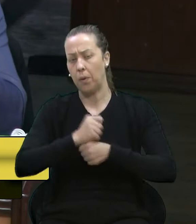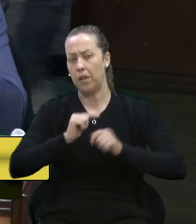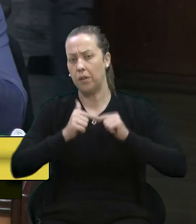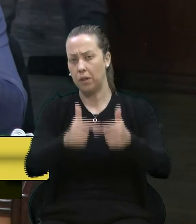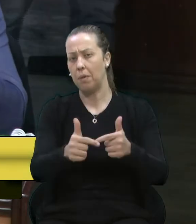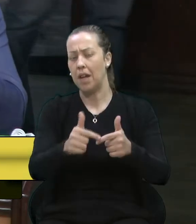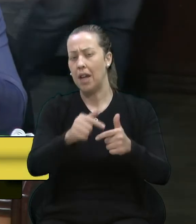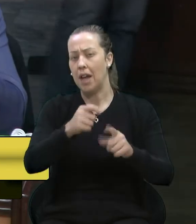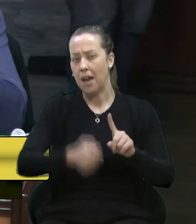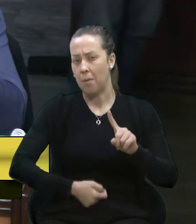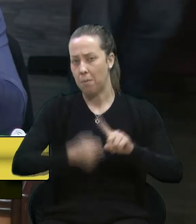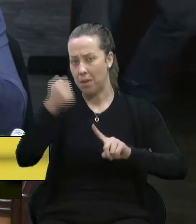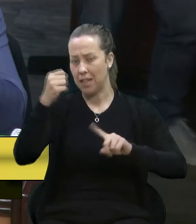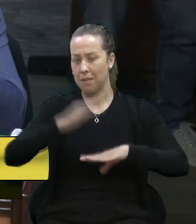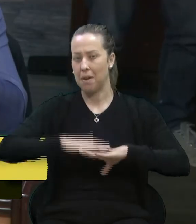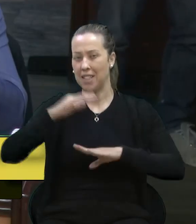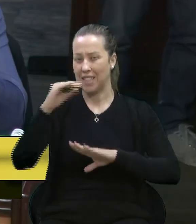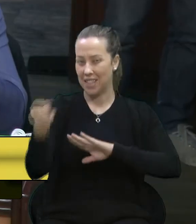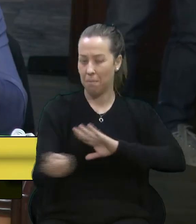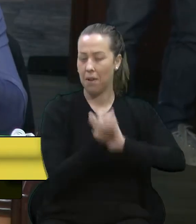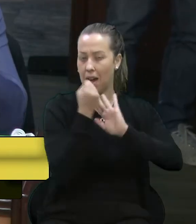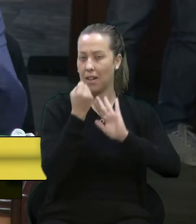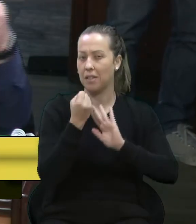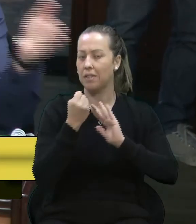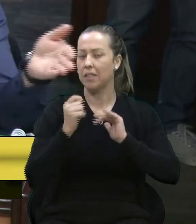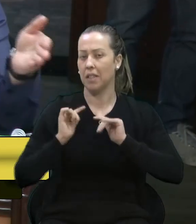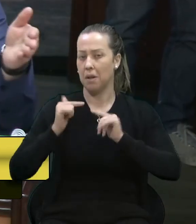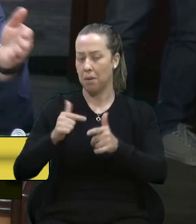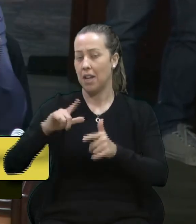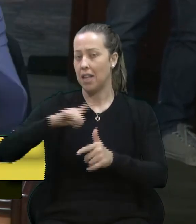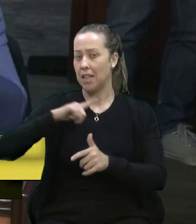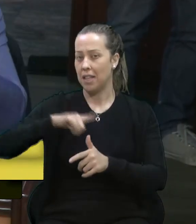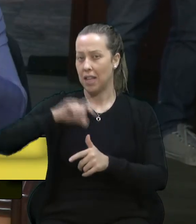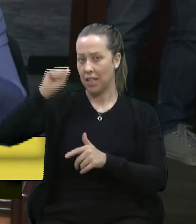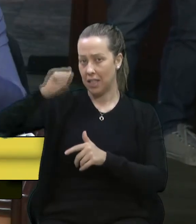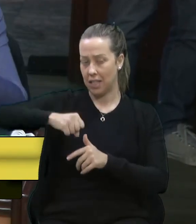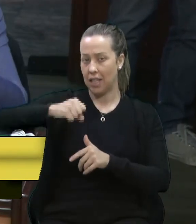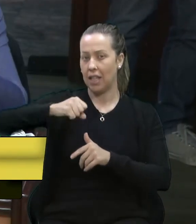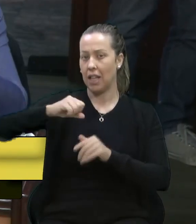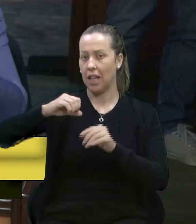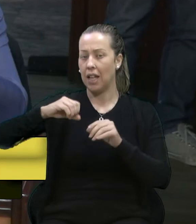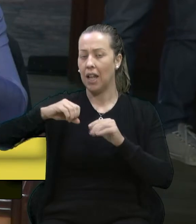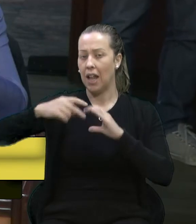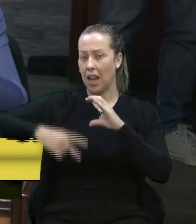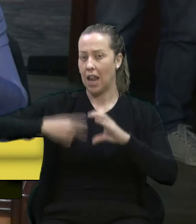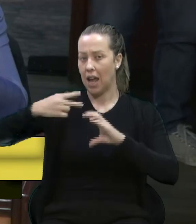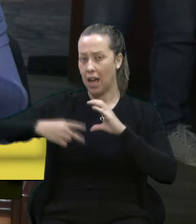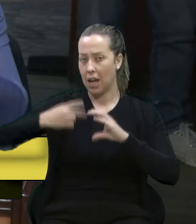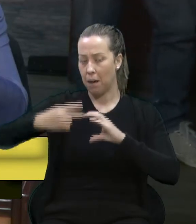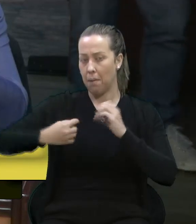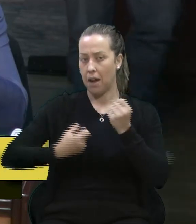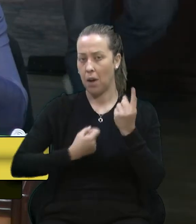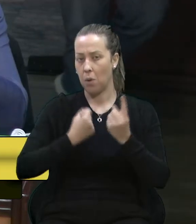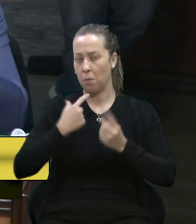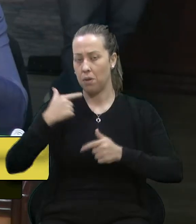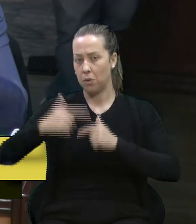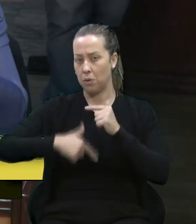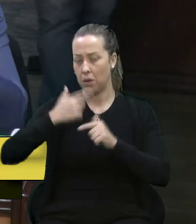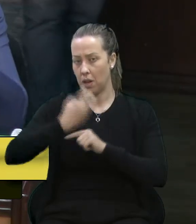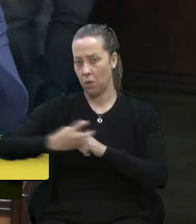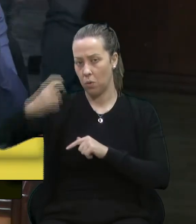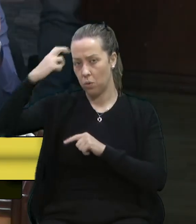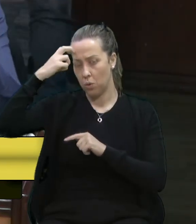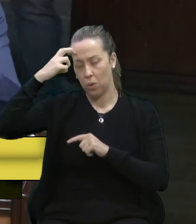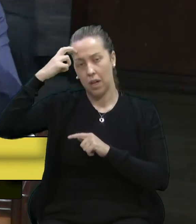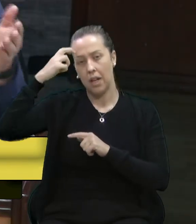simbólico e que mais se realizam atividades e teremos aqui também na Câmara algumas atividades na questão da cultura gaúcha.